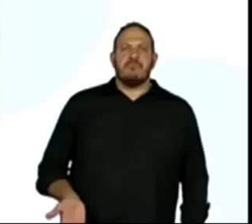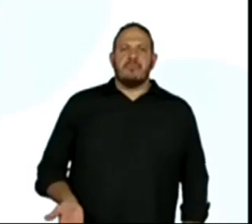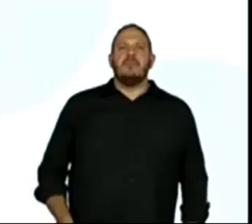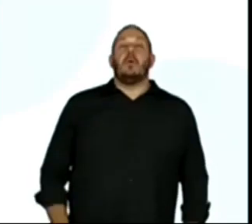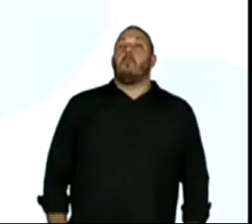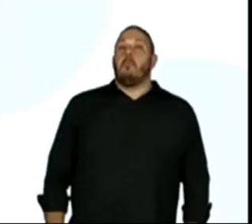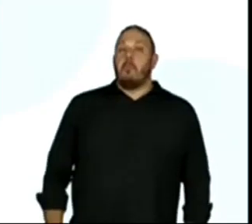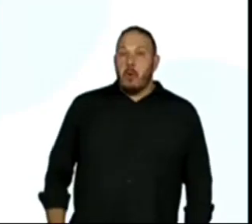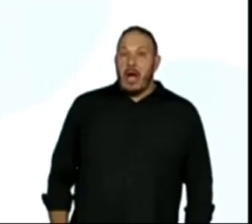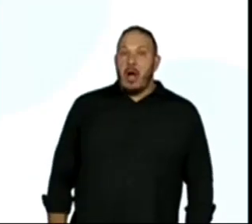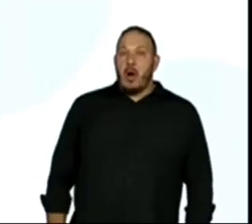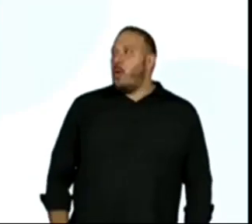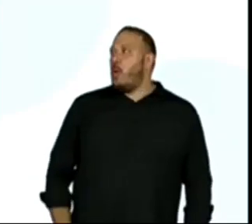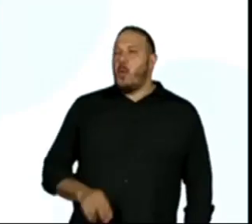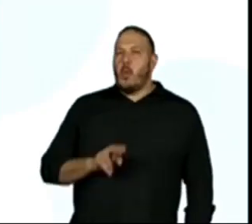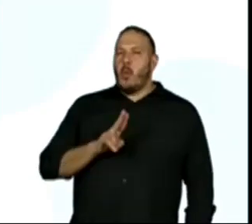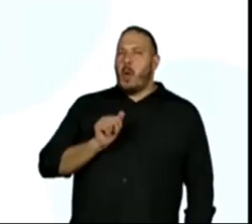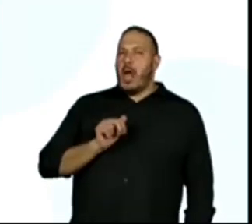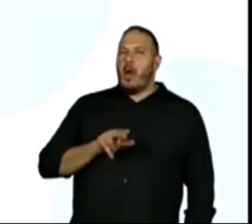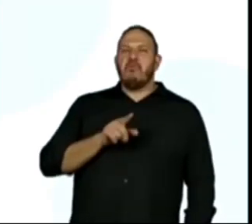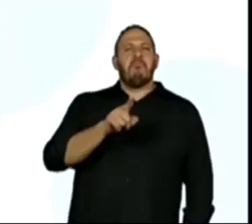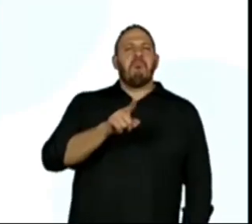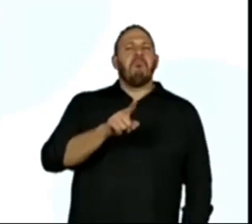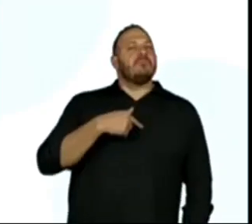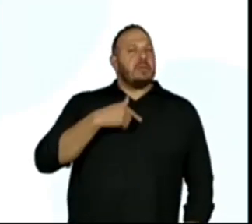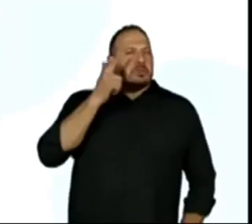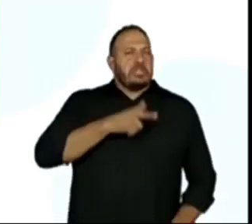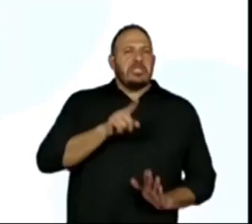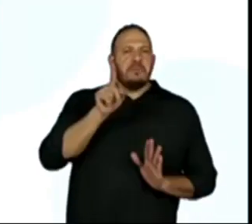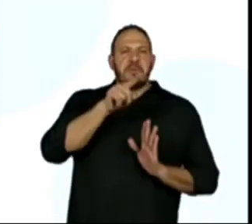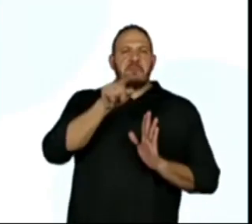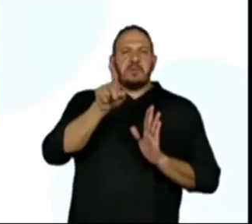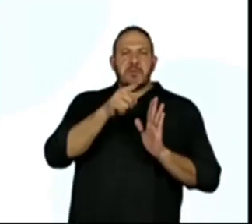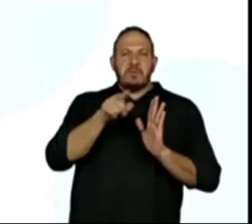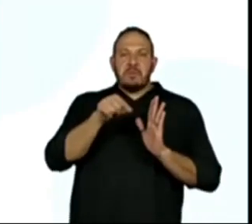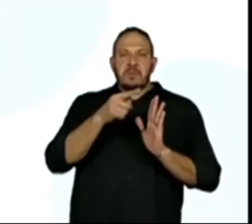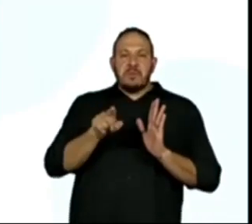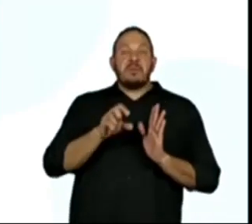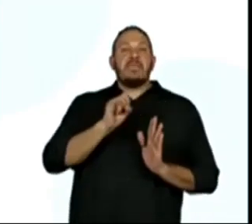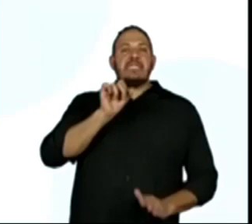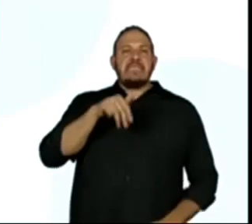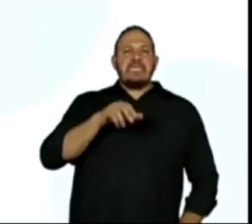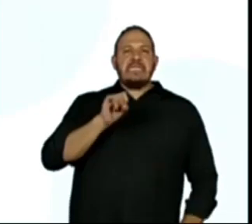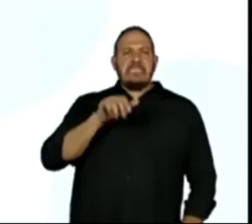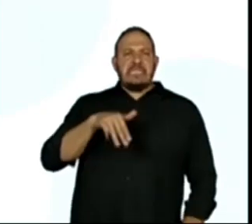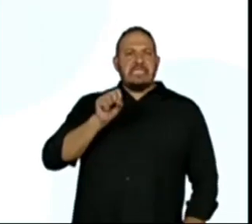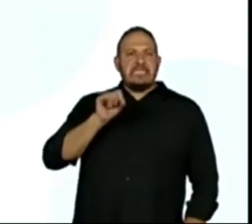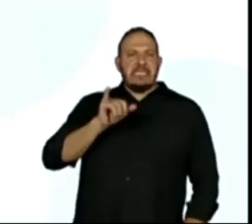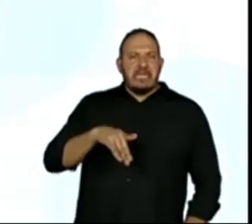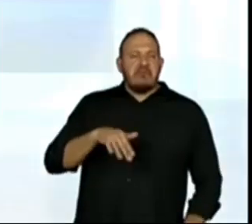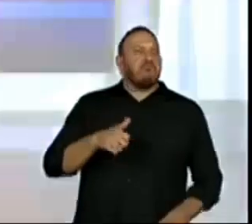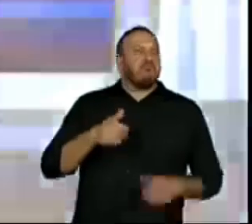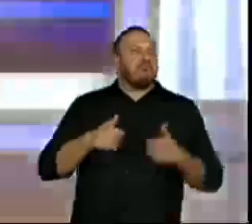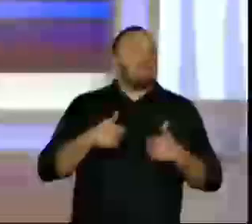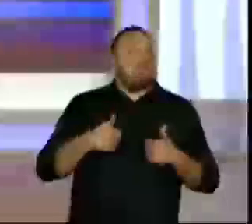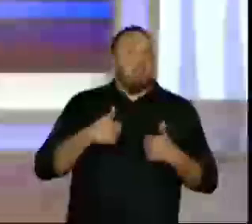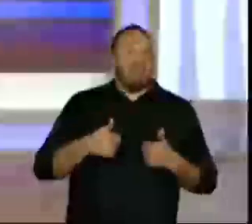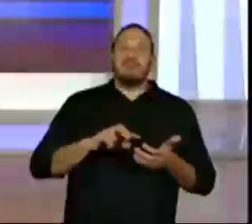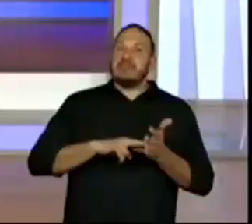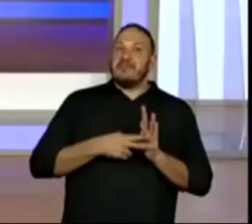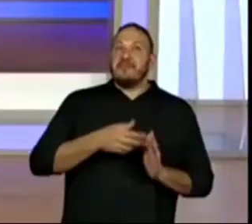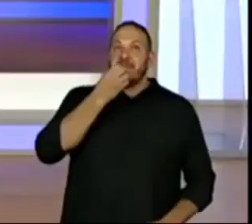Ah, vocês estão incríveis. Se nós marcamos tudo, sim. É justamente o momento que